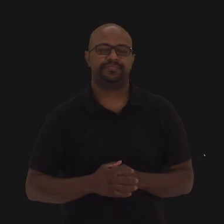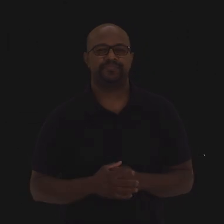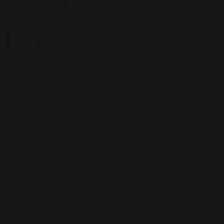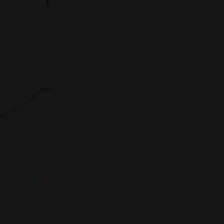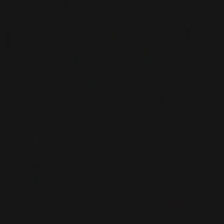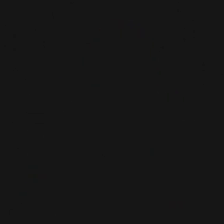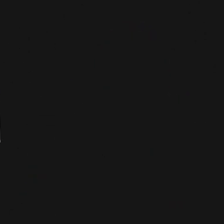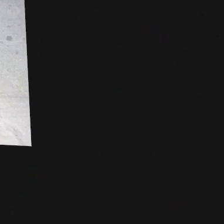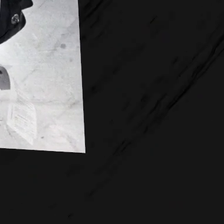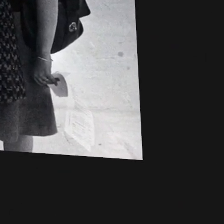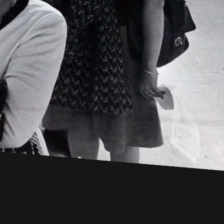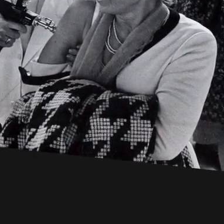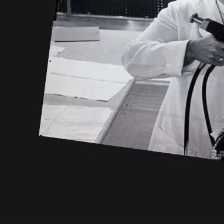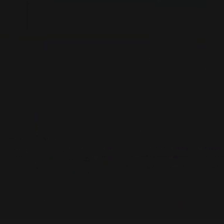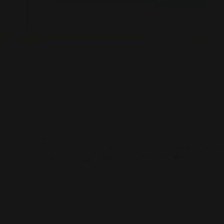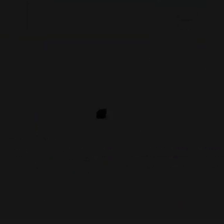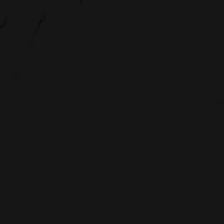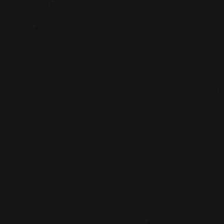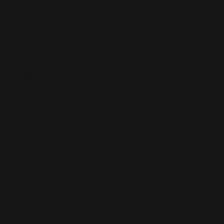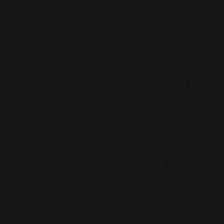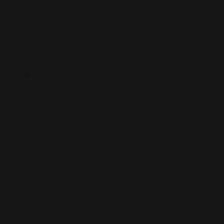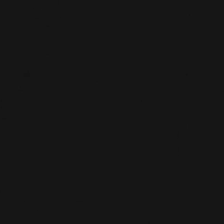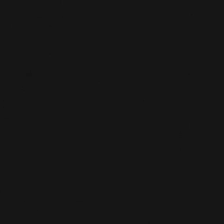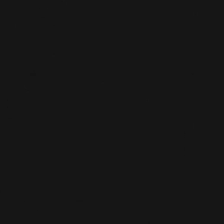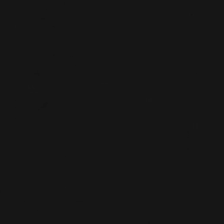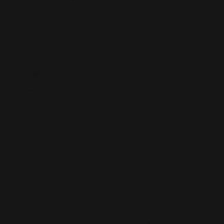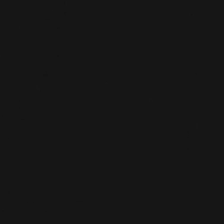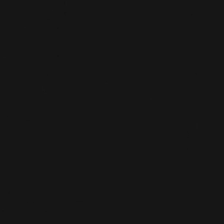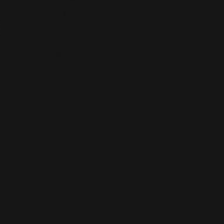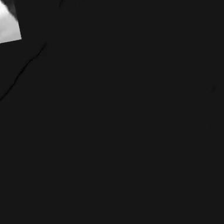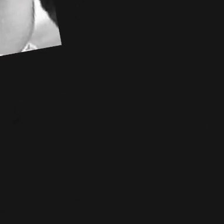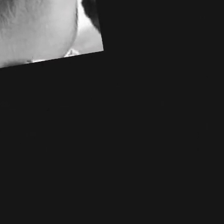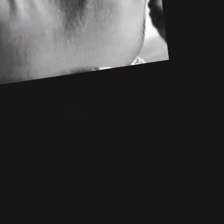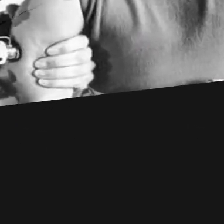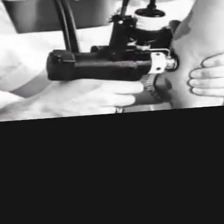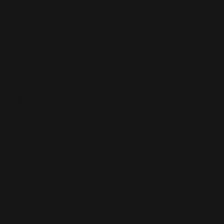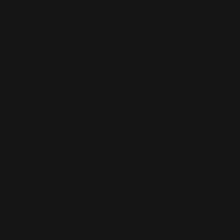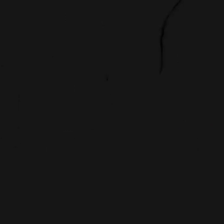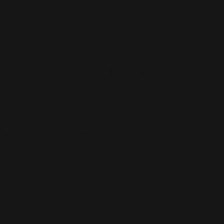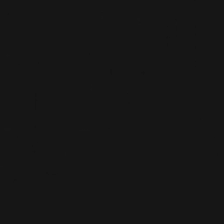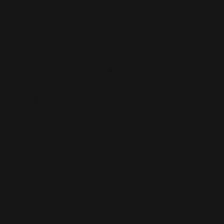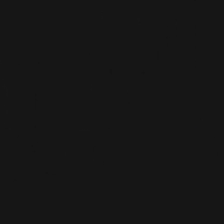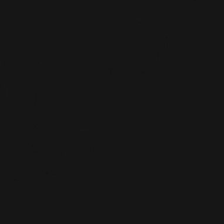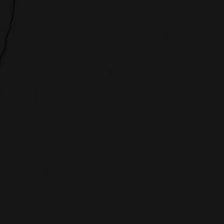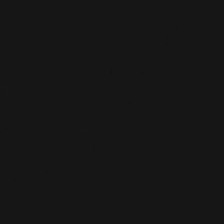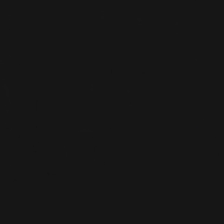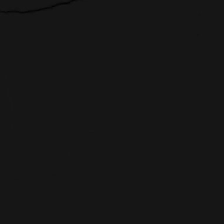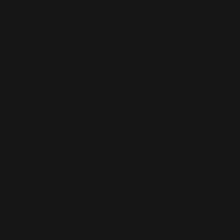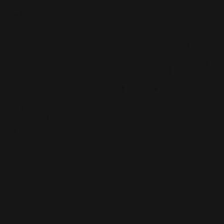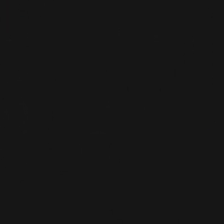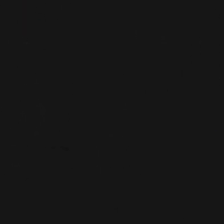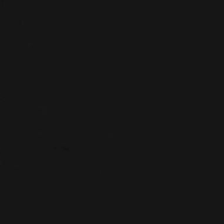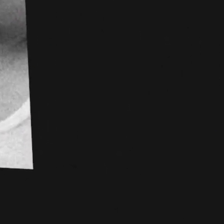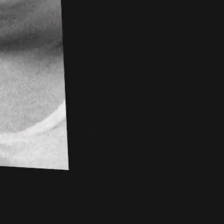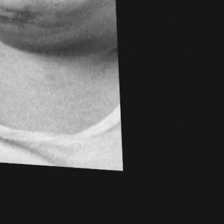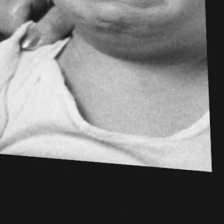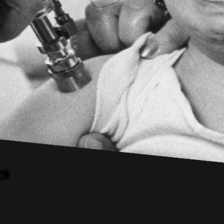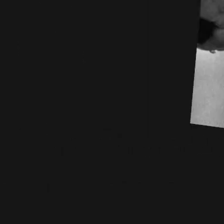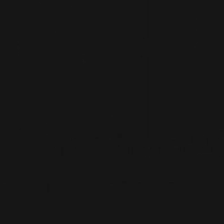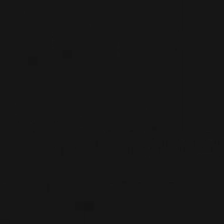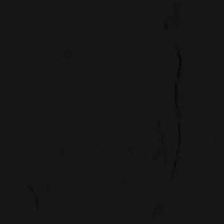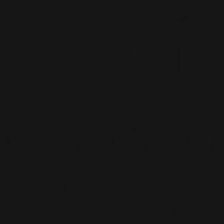mulher aplicando uma vacina Com pistola no braço de outra Outra de uma menina Com o rosto tenso recebendo a vacina Menina chorando